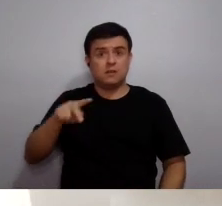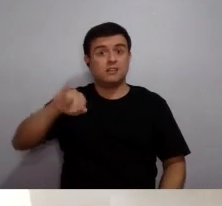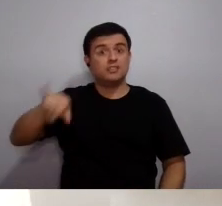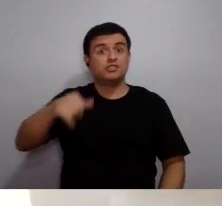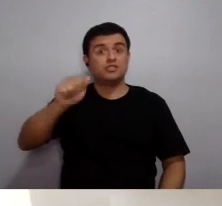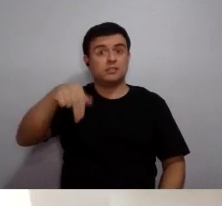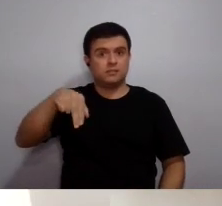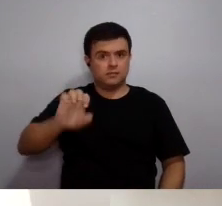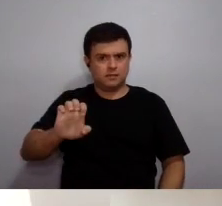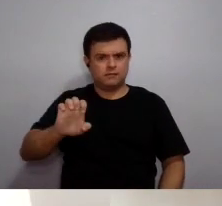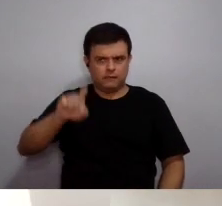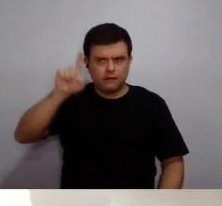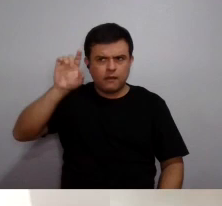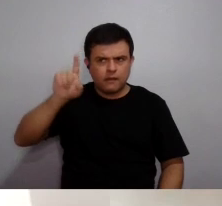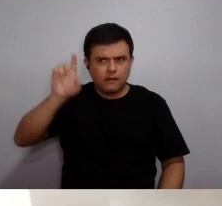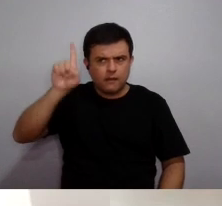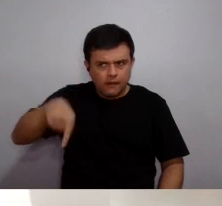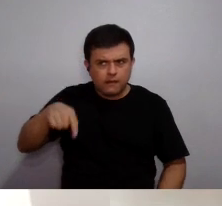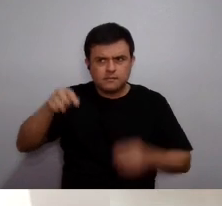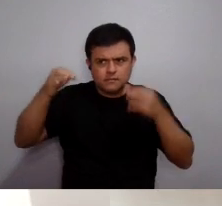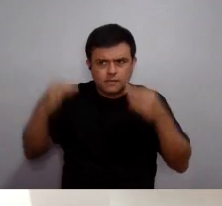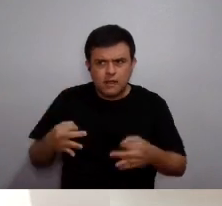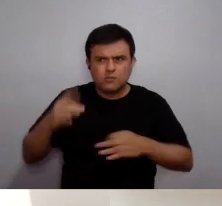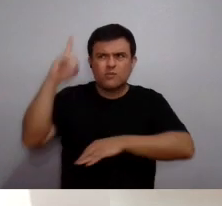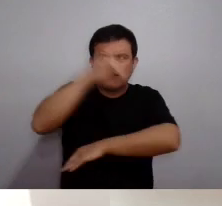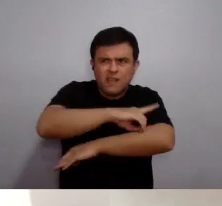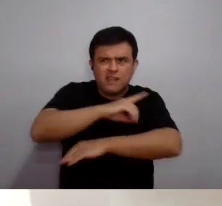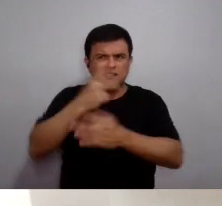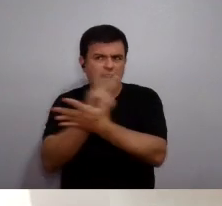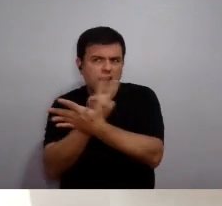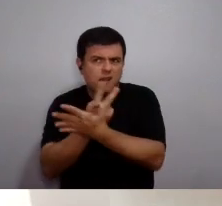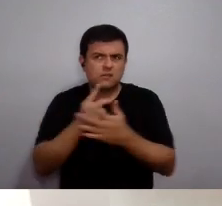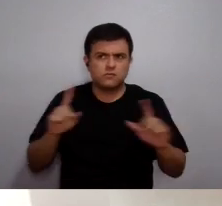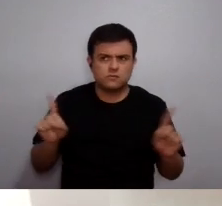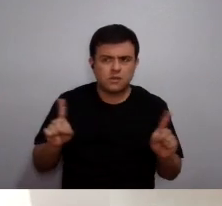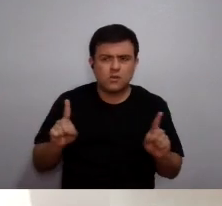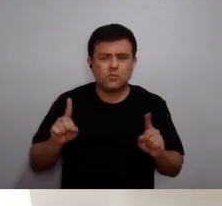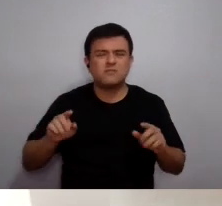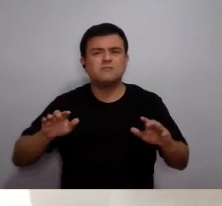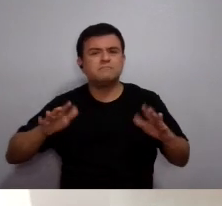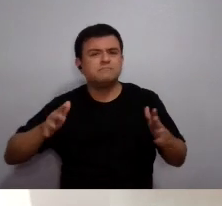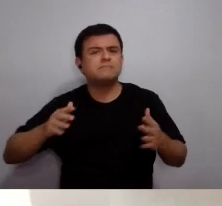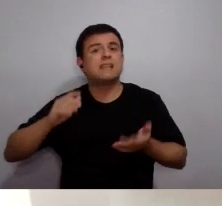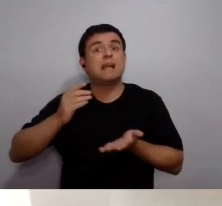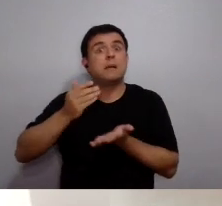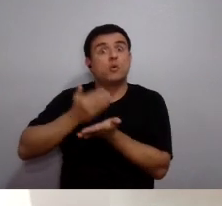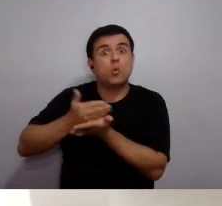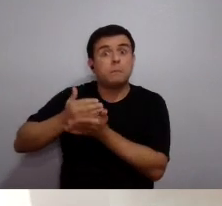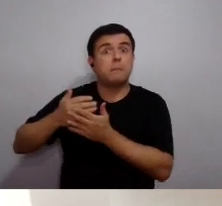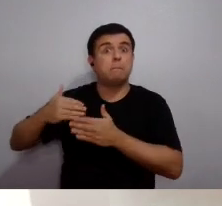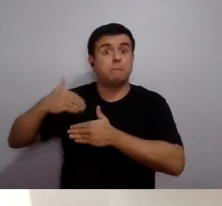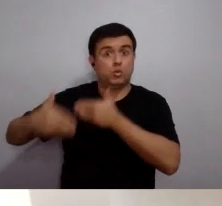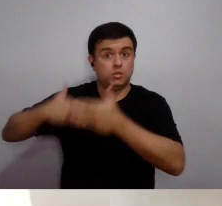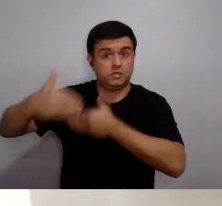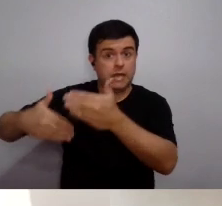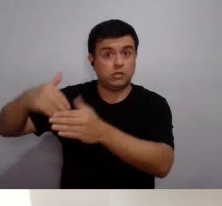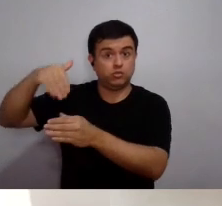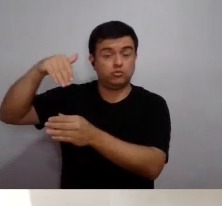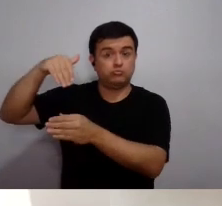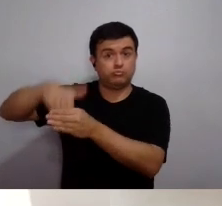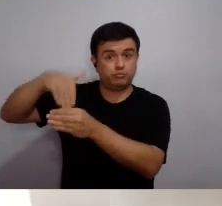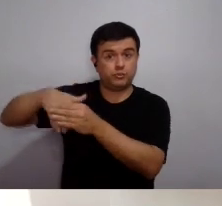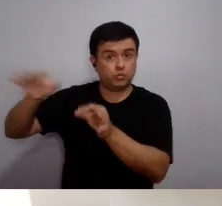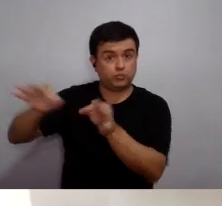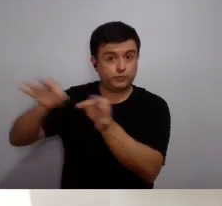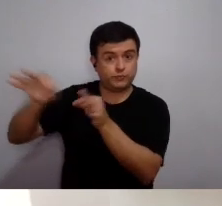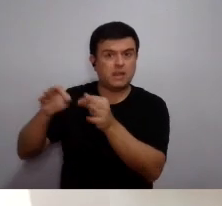Pergunto, professora Jane, é isso? Não sei se eu estou equivocado aqui nas datas, mas acredito que mais ou menos isso, né? A gente tinha o processo iniciado